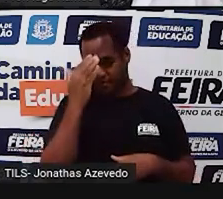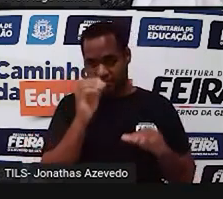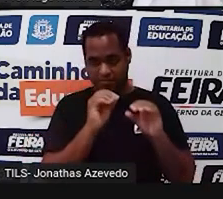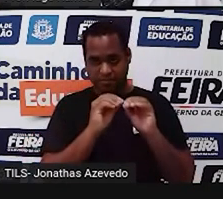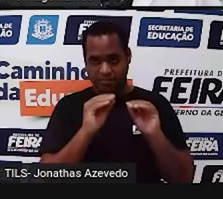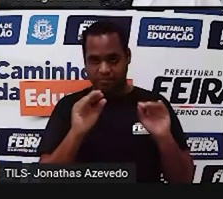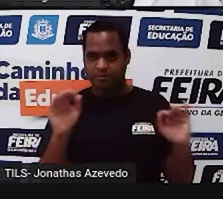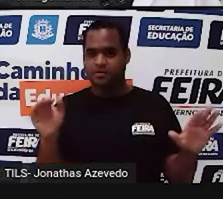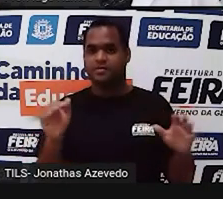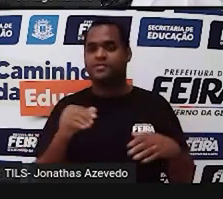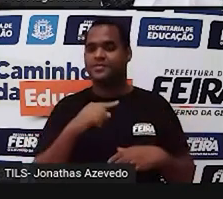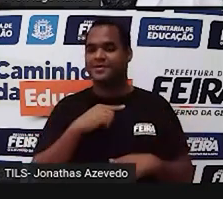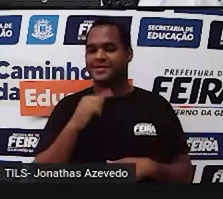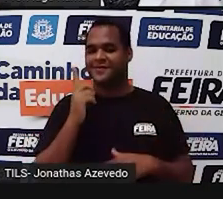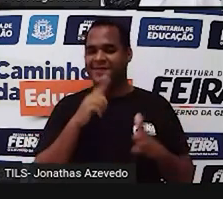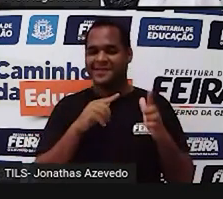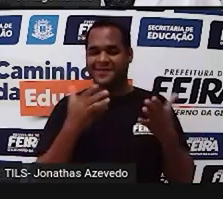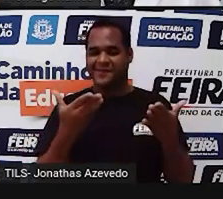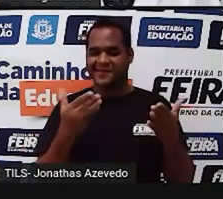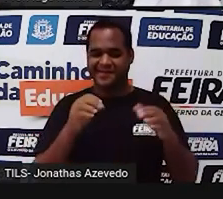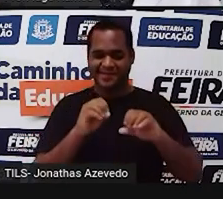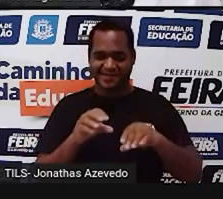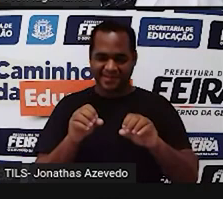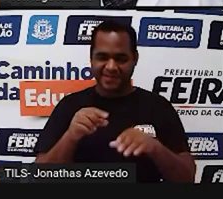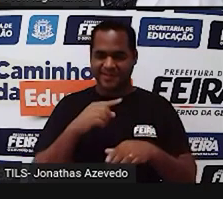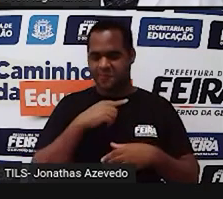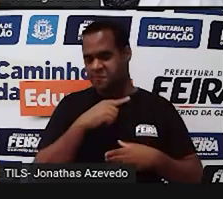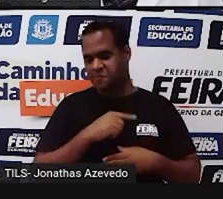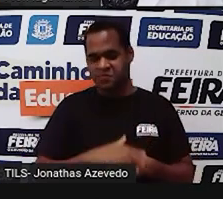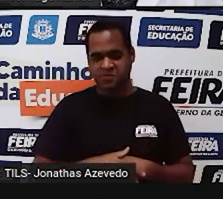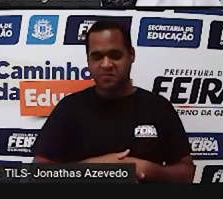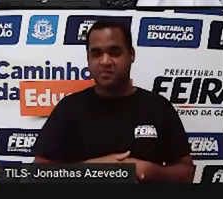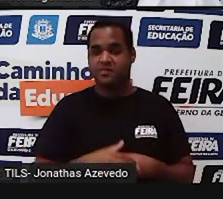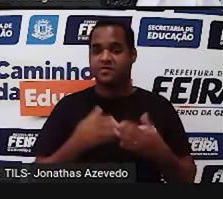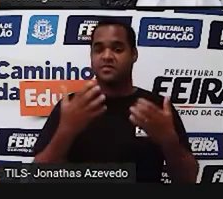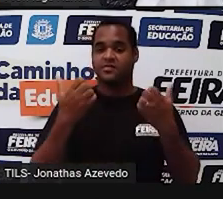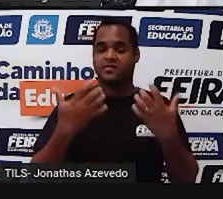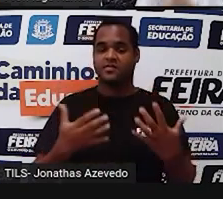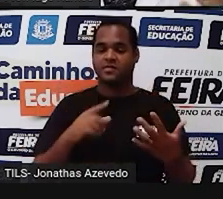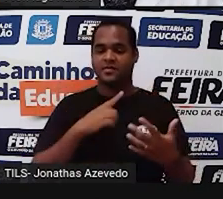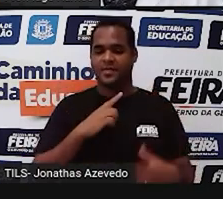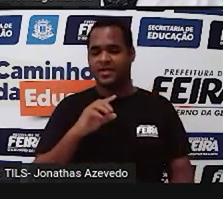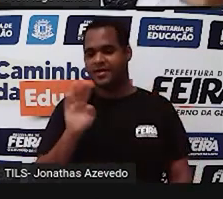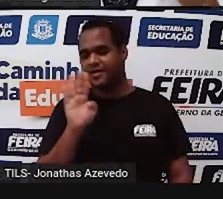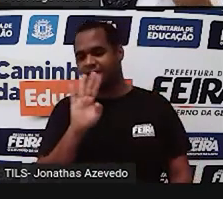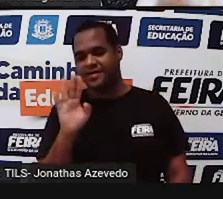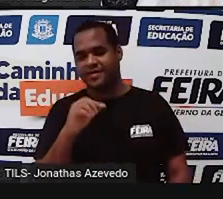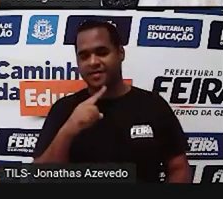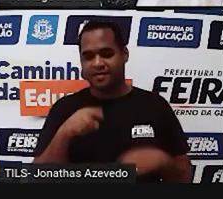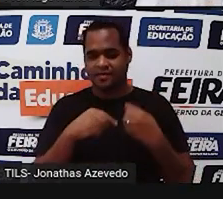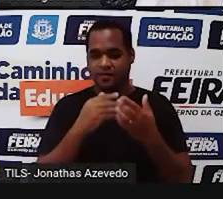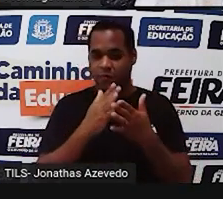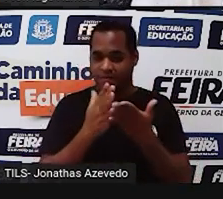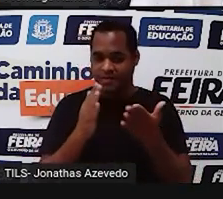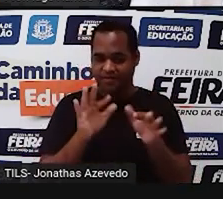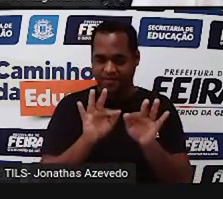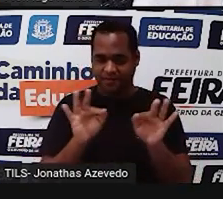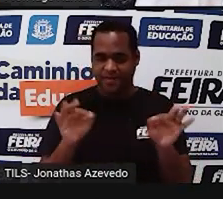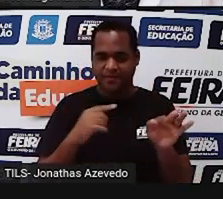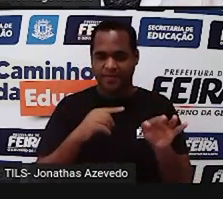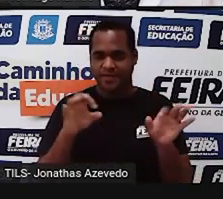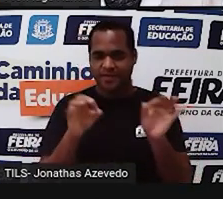coisas que a gente trouxe para essa aula, beleza? Então, a gente vai se despedir, eu começo a frase, você termina,